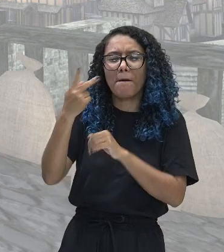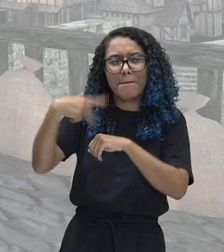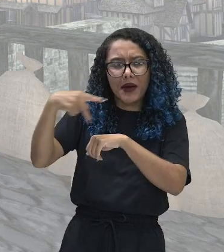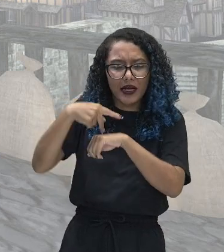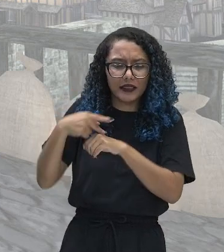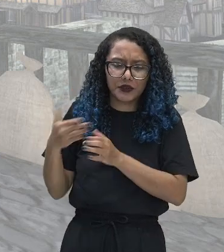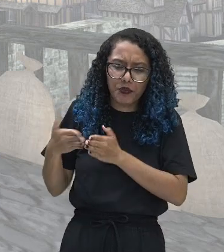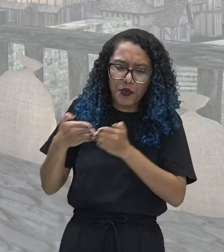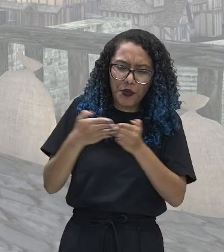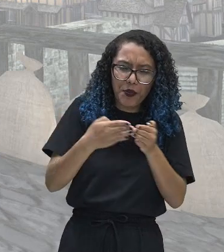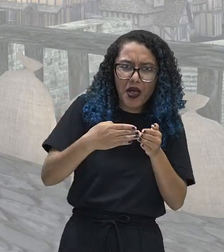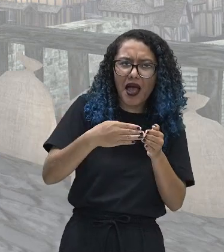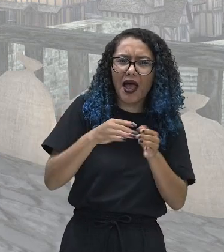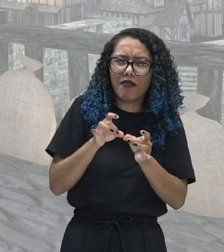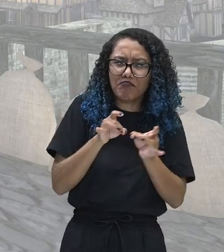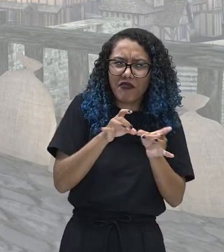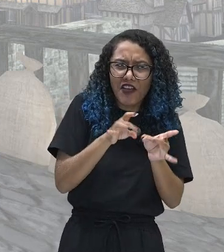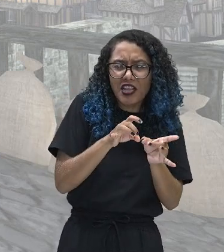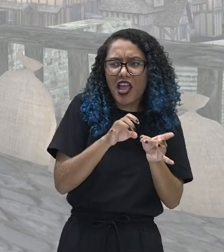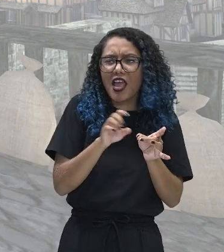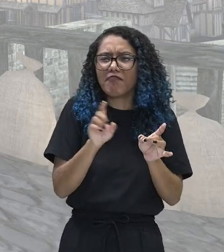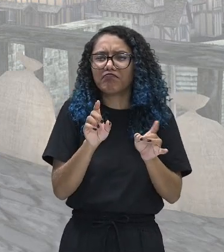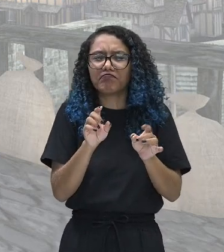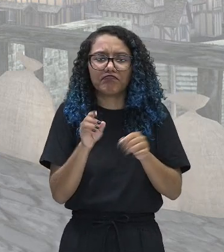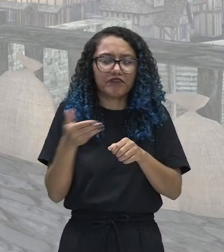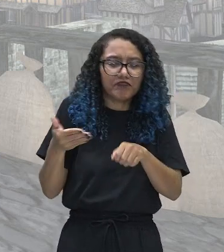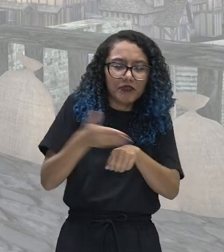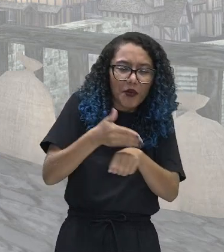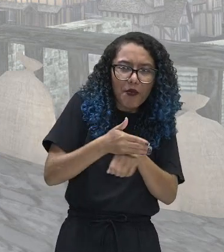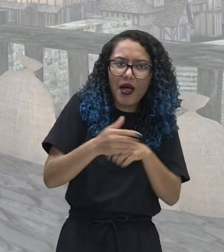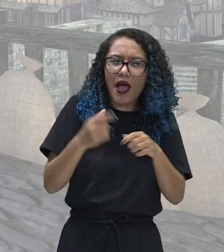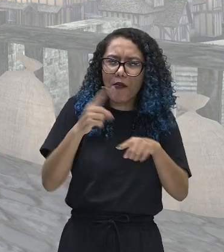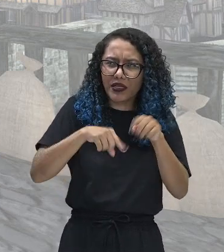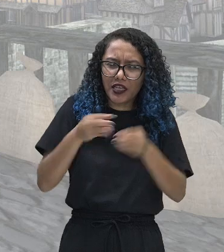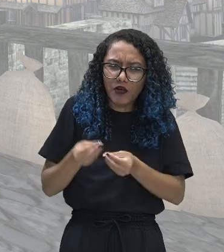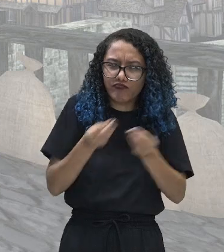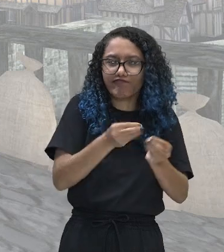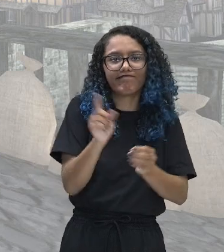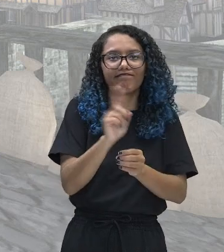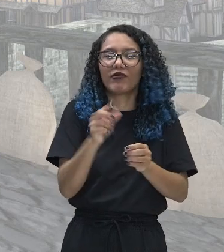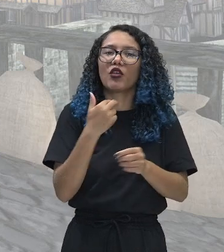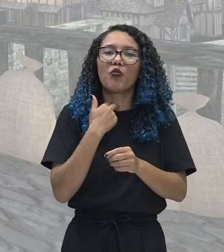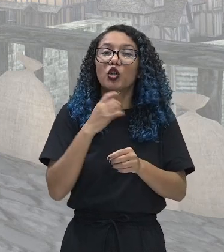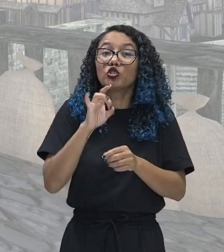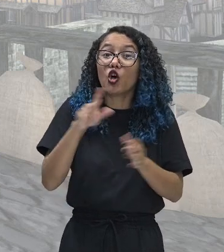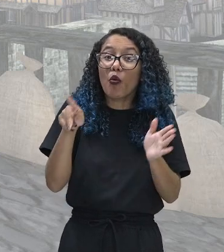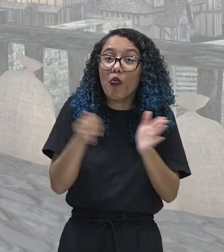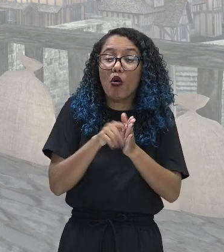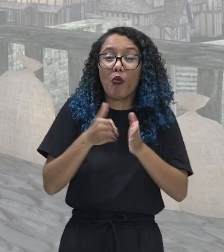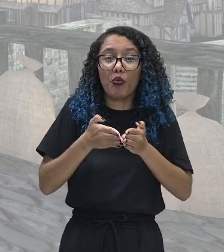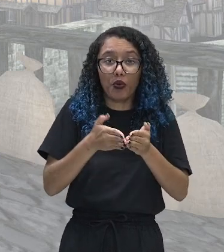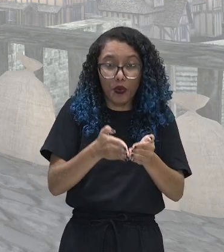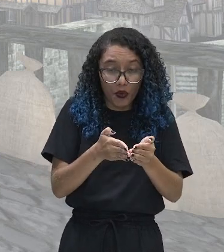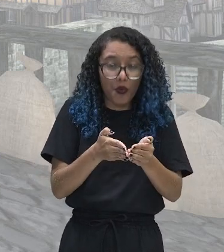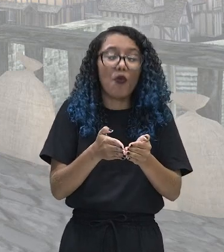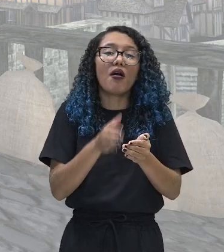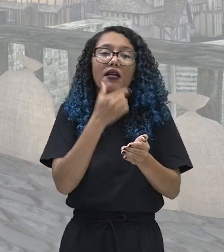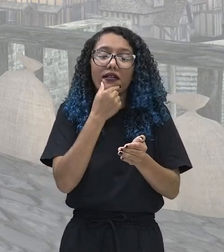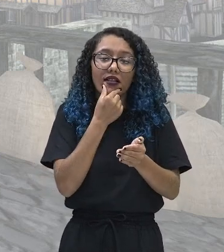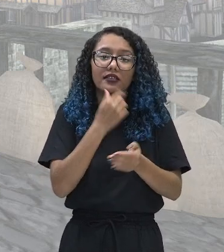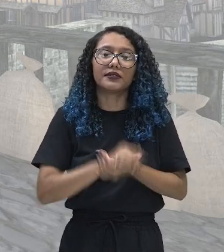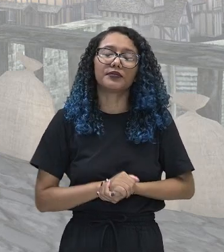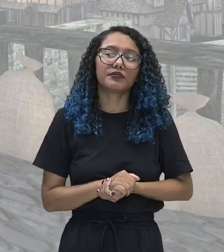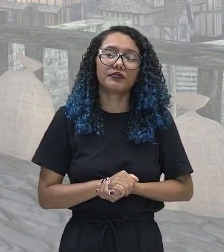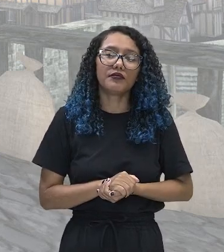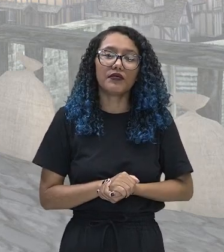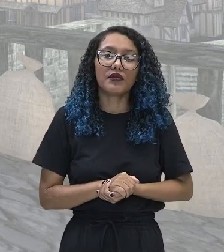ingleses. Tá bom, gente? Quando o Oliver Covell morreu, quem assume o seu poder, melhor, quem assume o seu